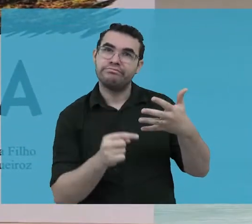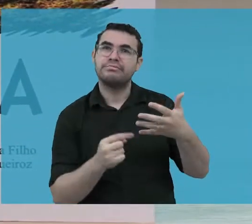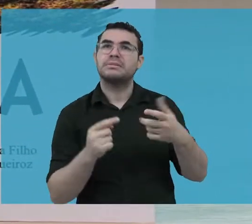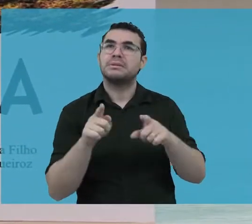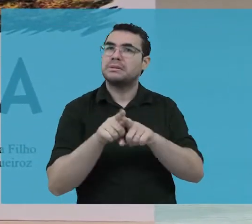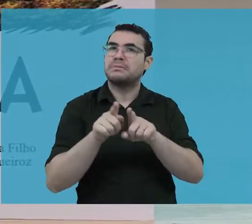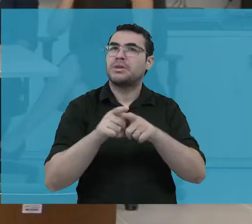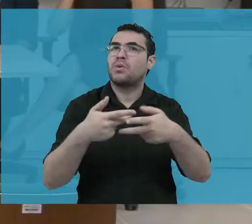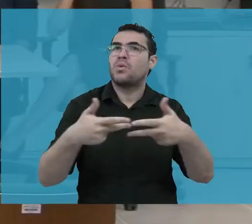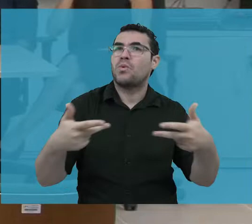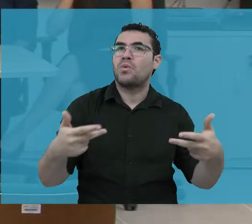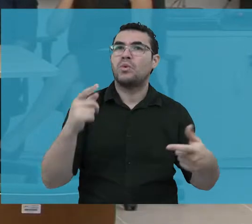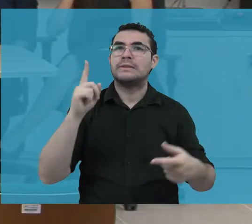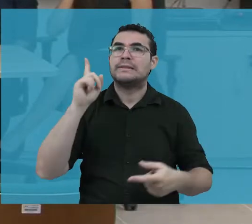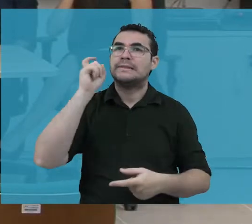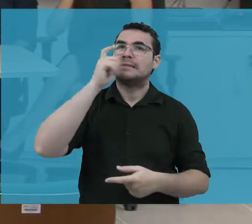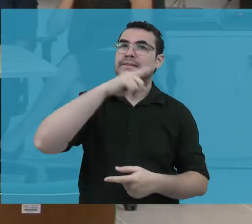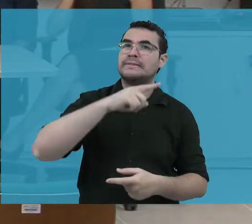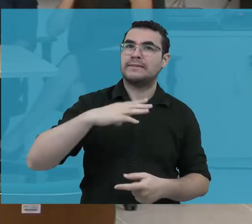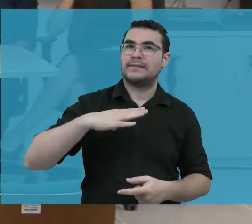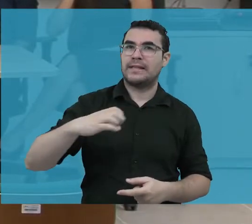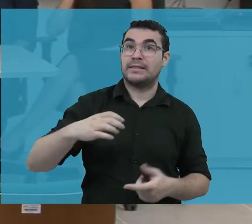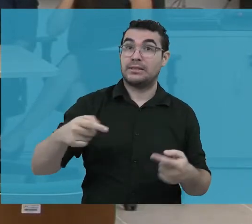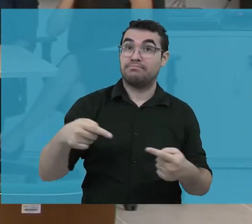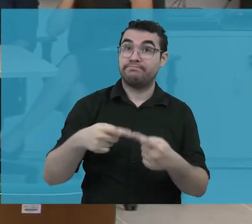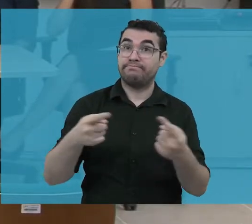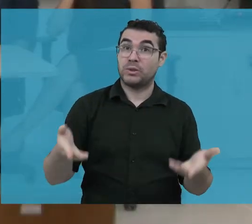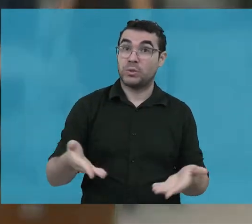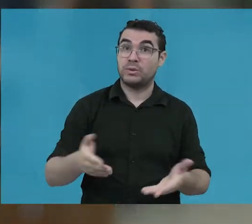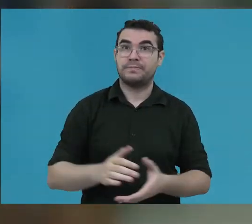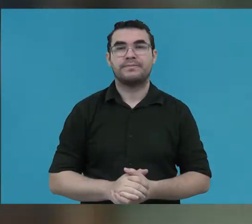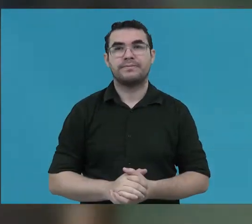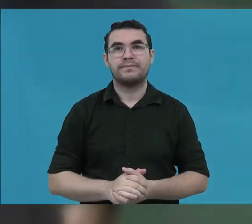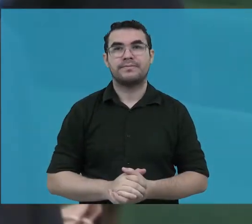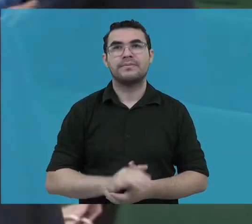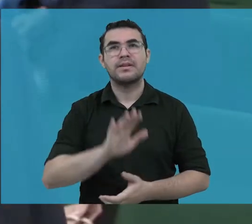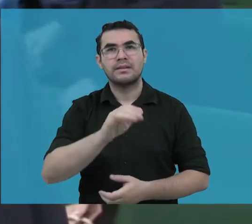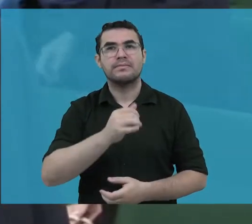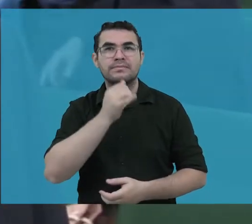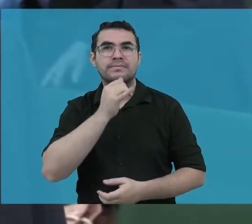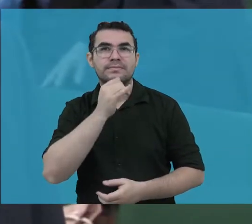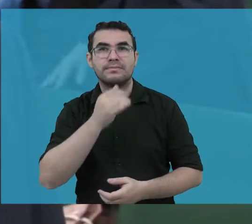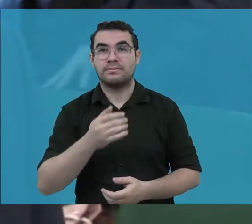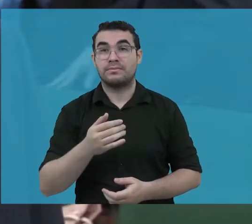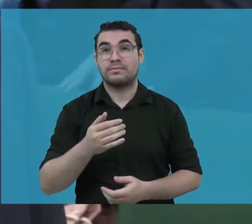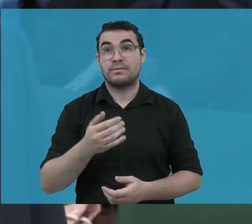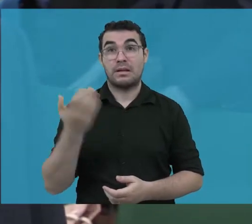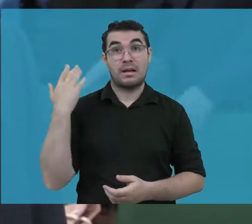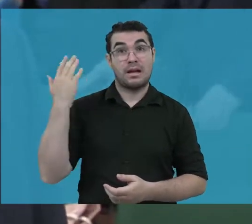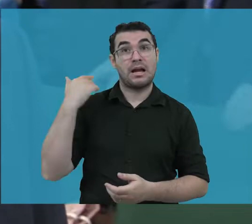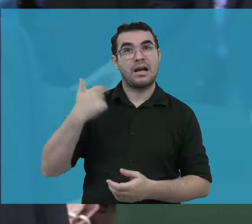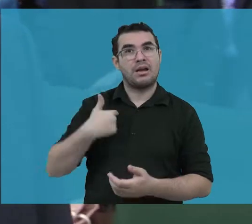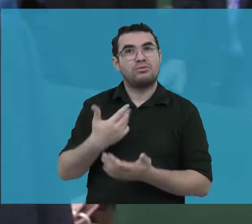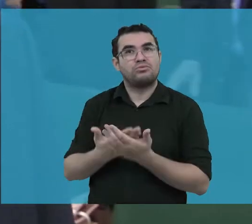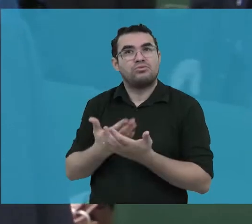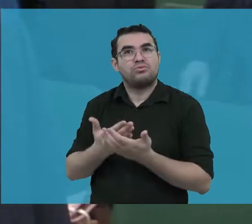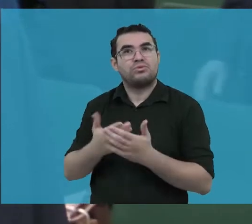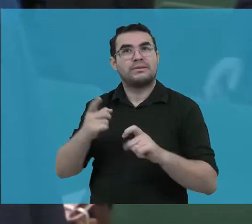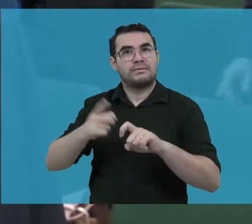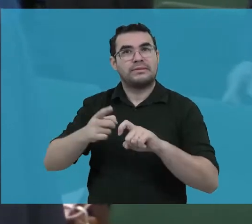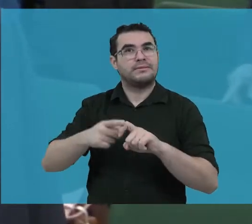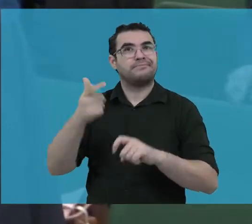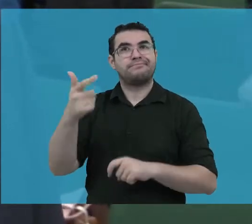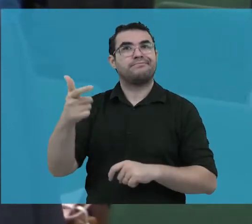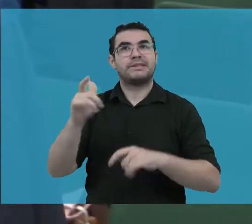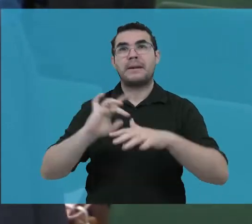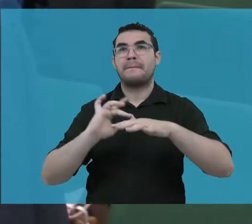contemplam, inclusive, os desafios éticos trazidos pela modernidade. Só para dar a ideia em relação à minha época de estudante de medicina mesmo, não existia